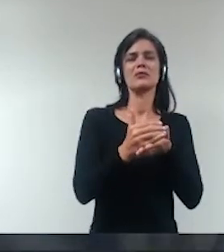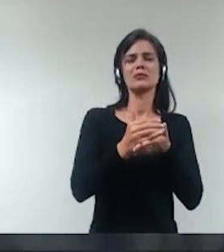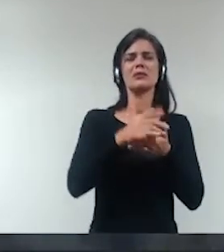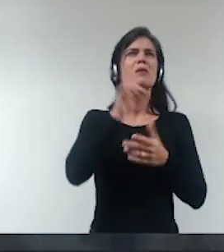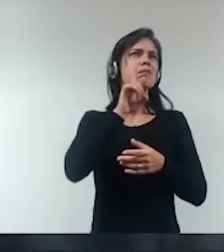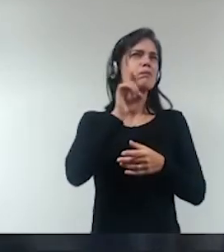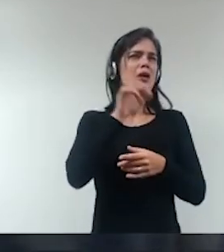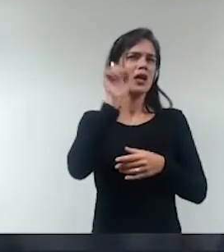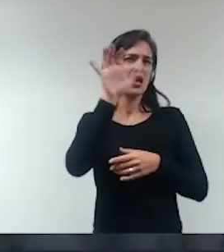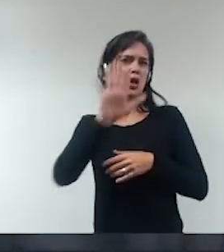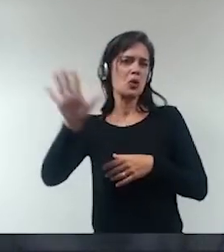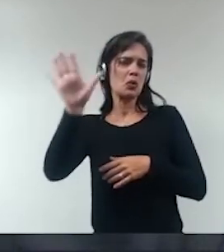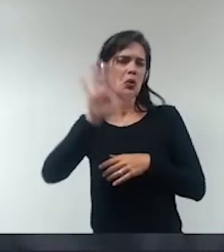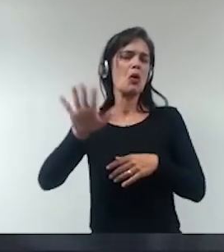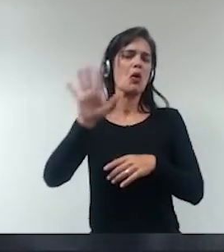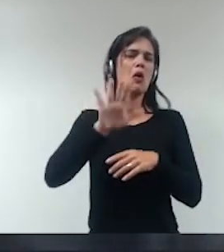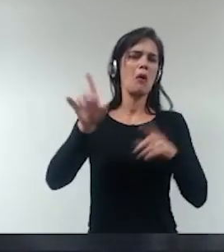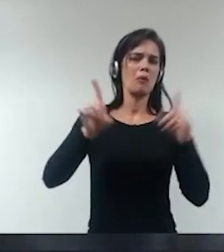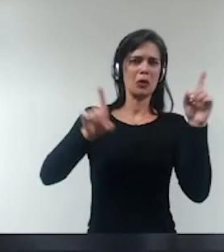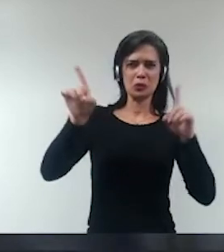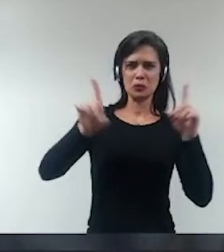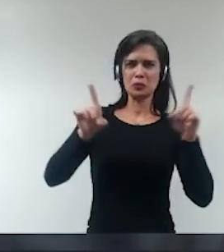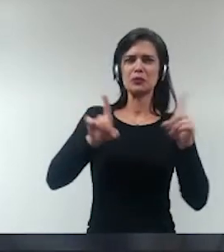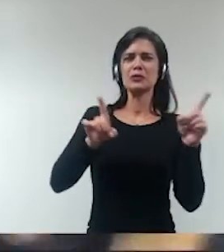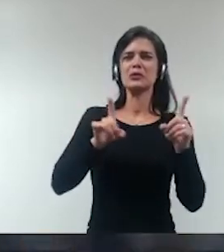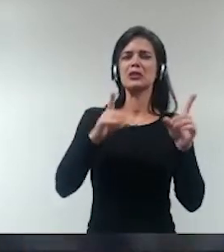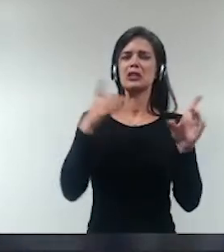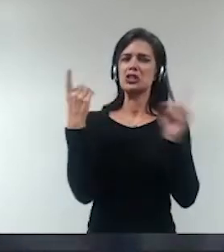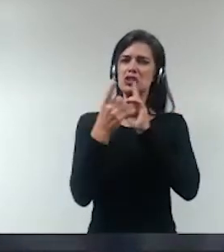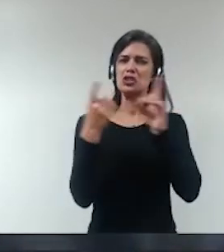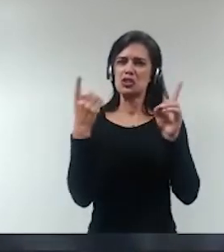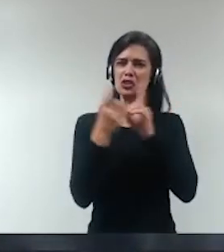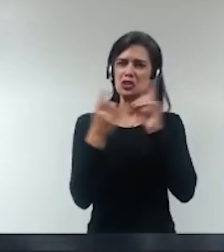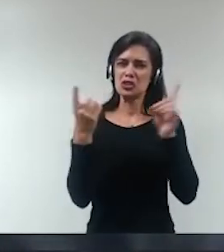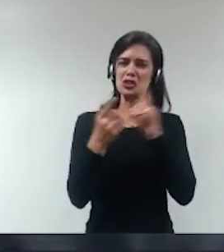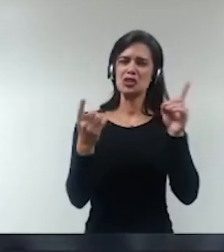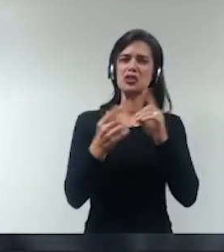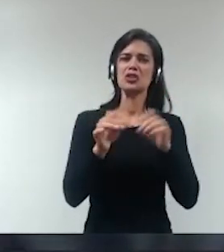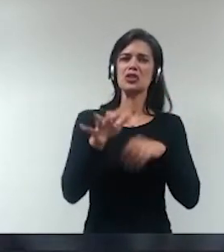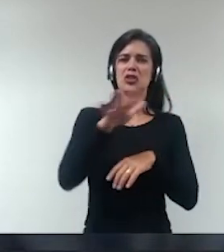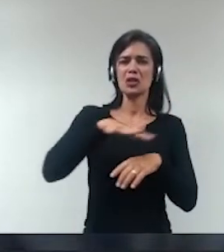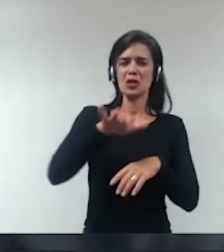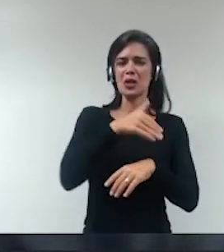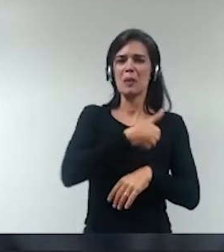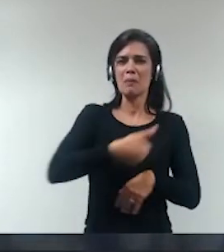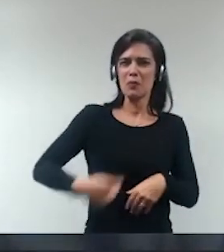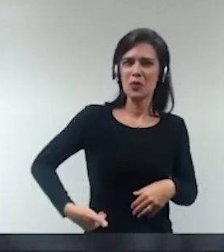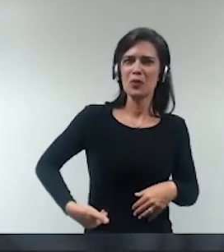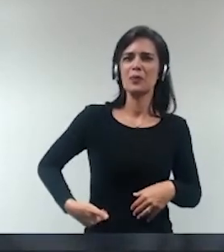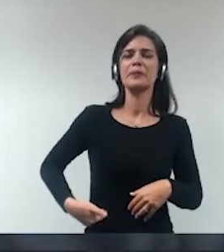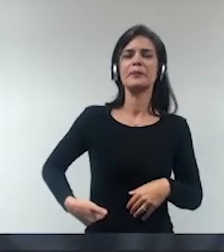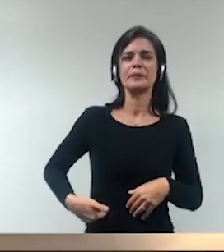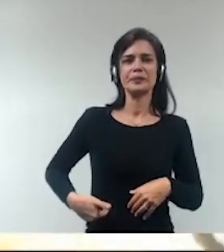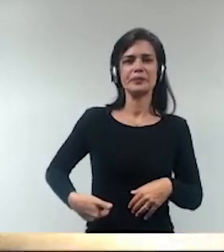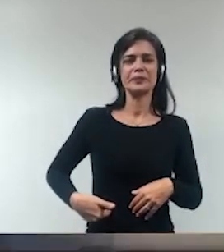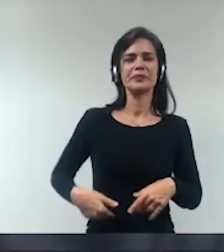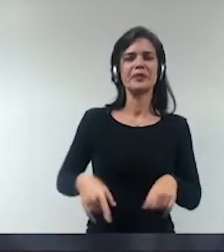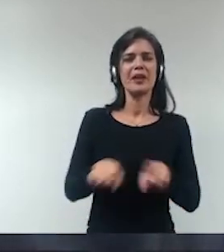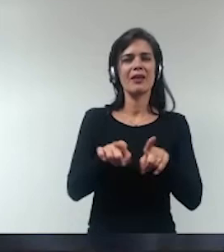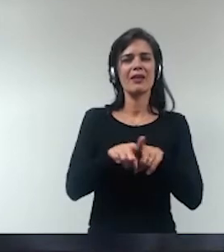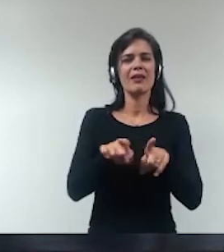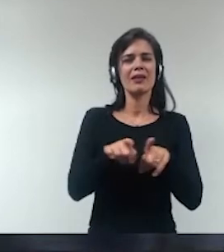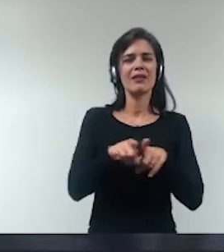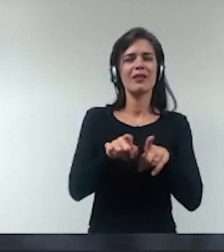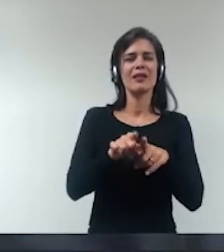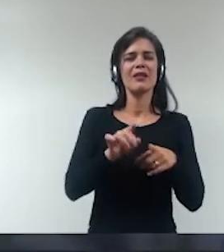-americano e europeu nos diálogos entre entidades públicas e tráfego de finanças